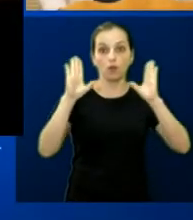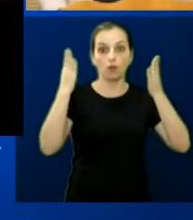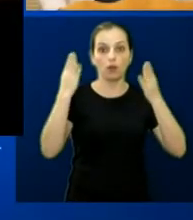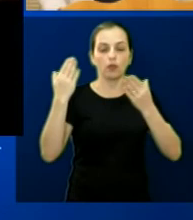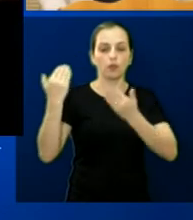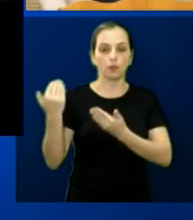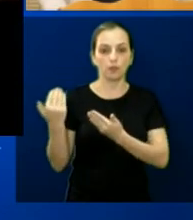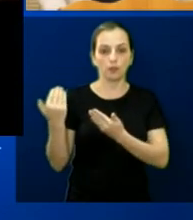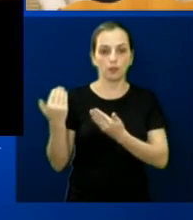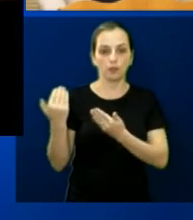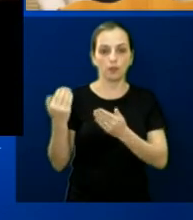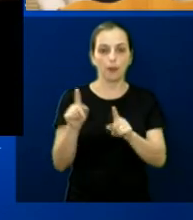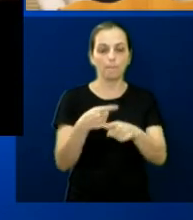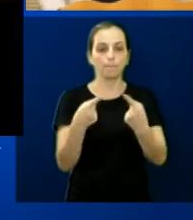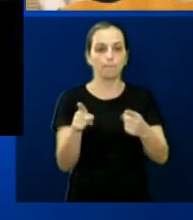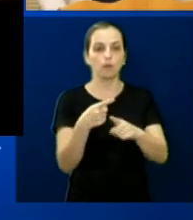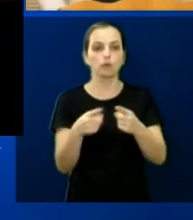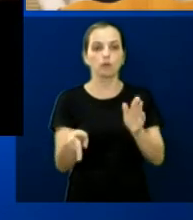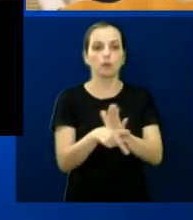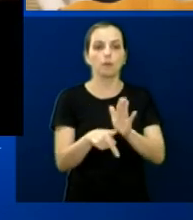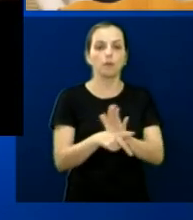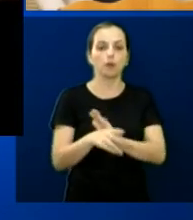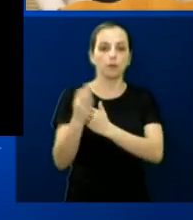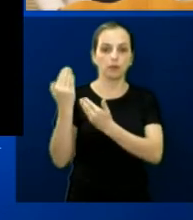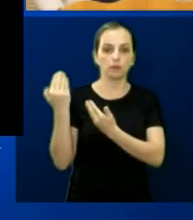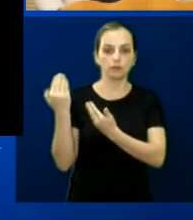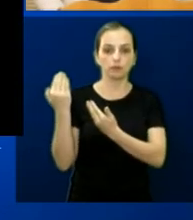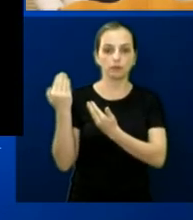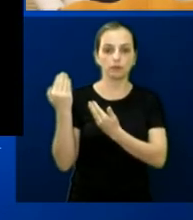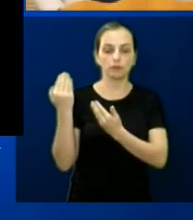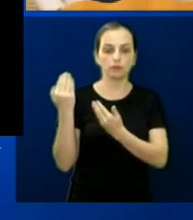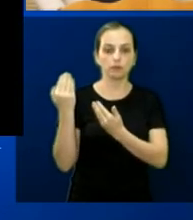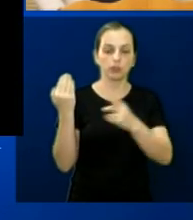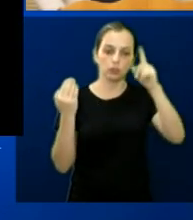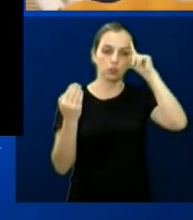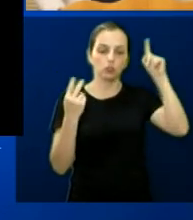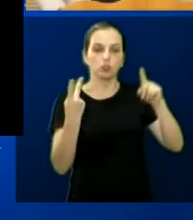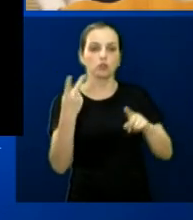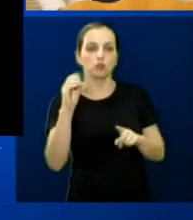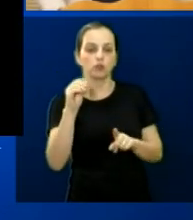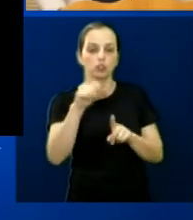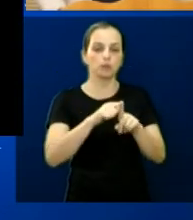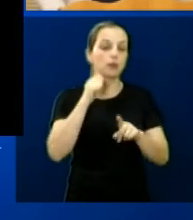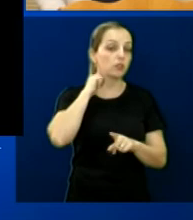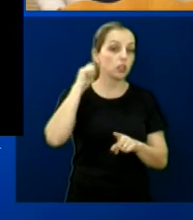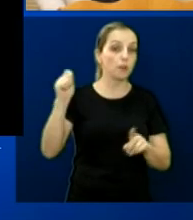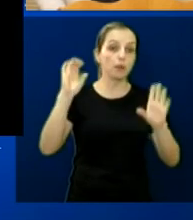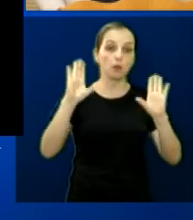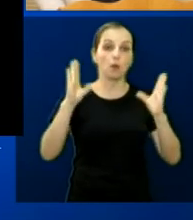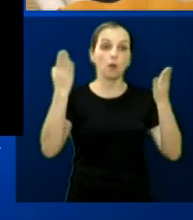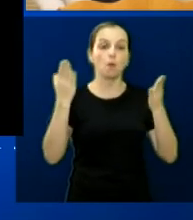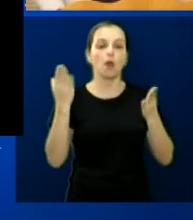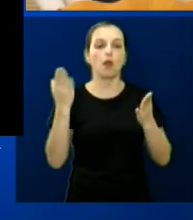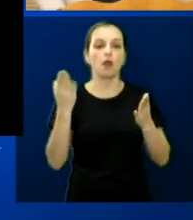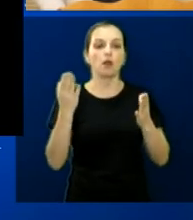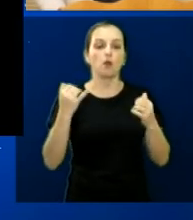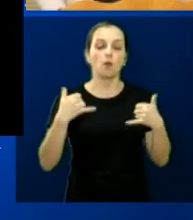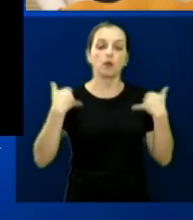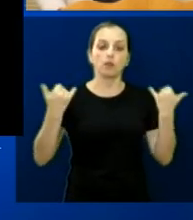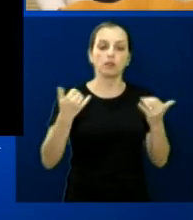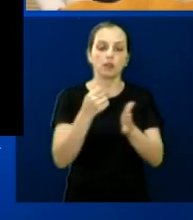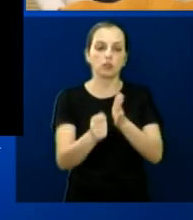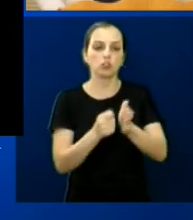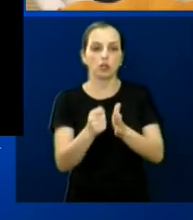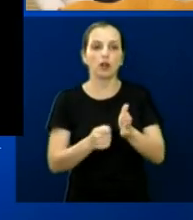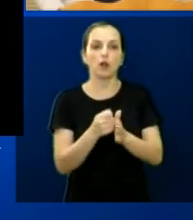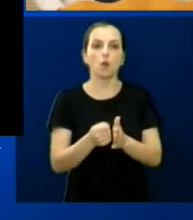Mais um minuto, presidente? Mais um minuto. Com a EPTV, realizado no dia 20 de abril. O calendário de comemorações dos 200 anos de Araraquara se engrandeceu no dia